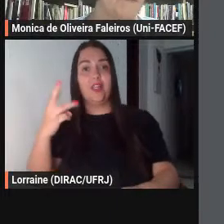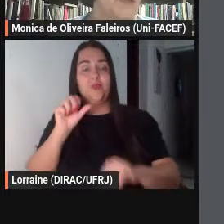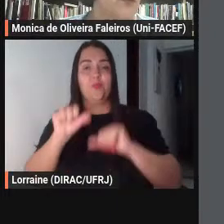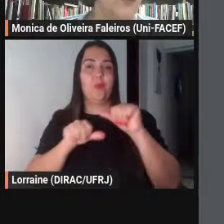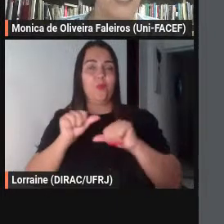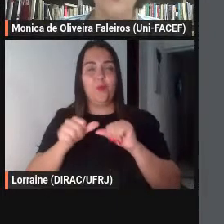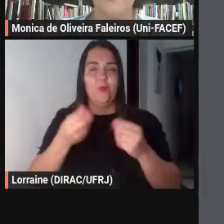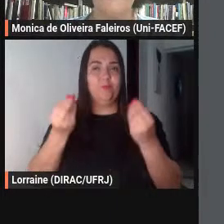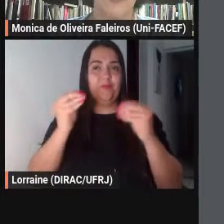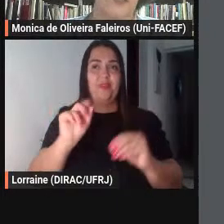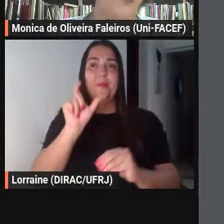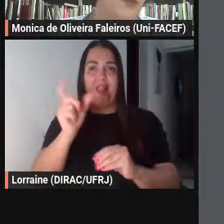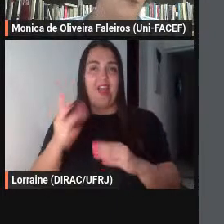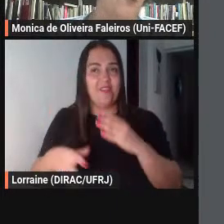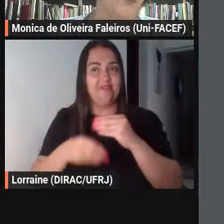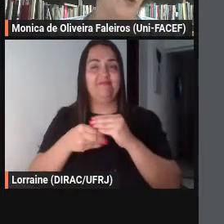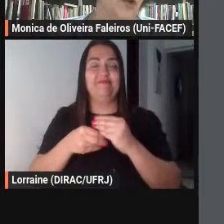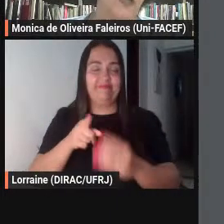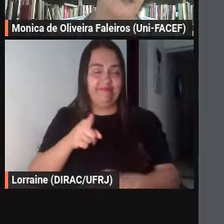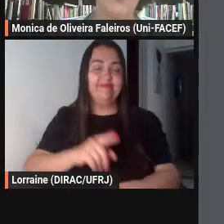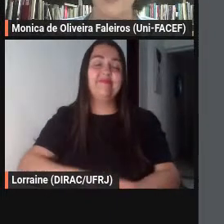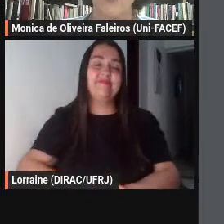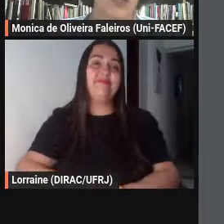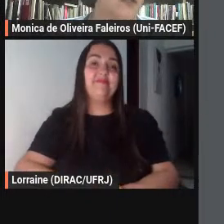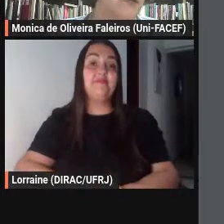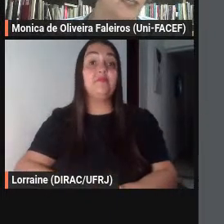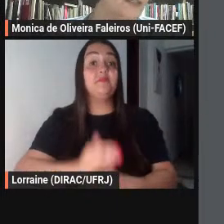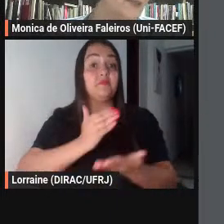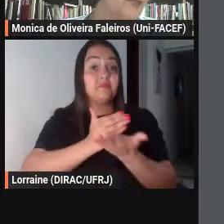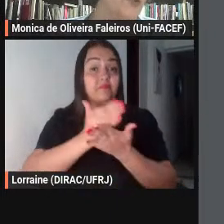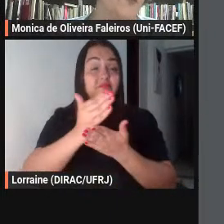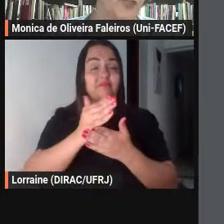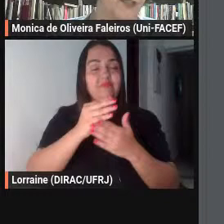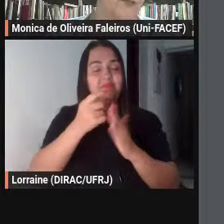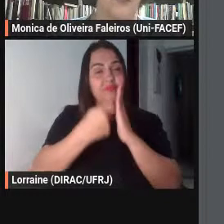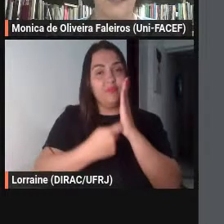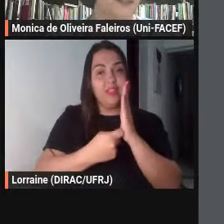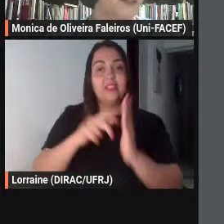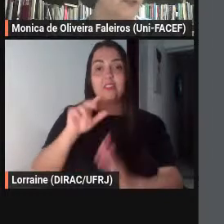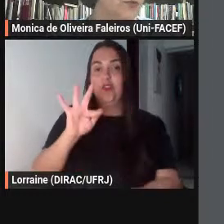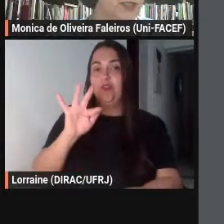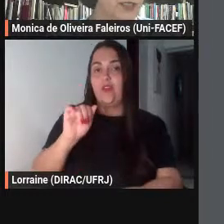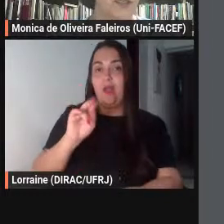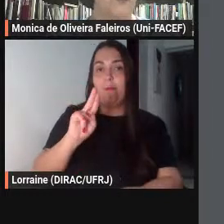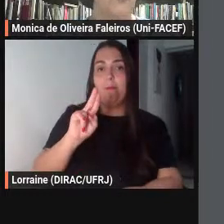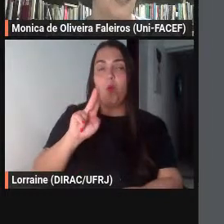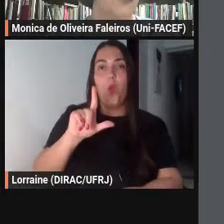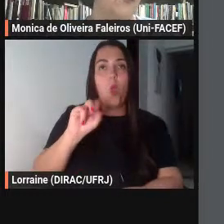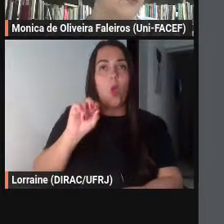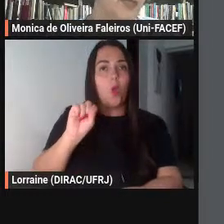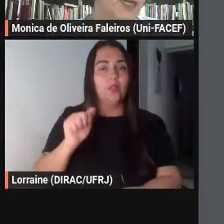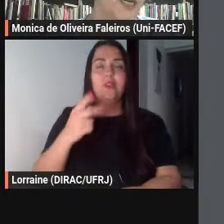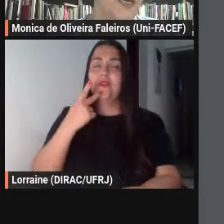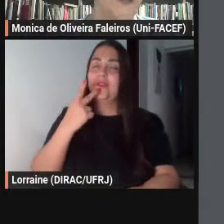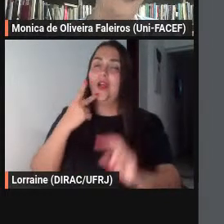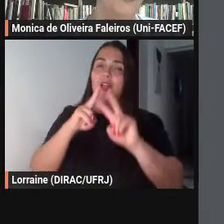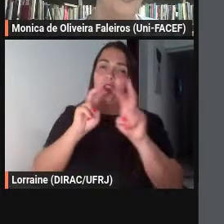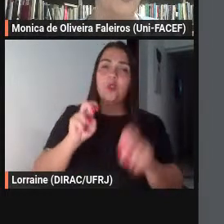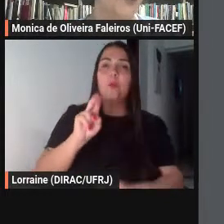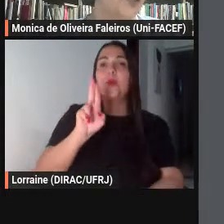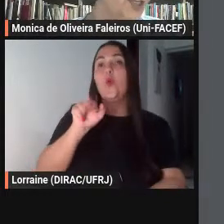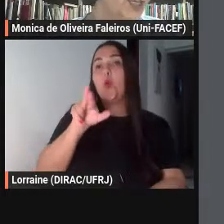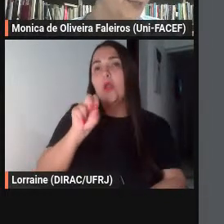o trecho inicial da fábula fabulosa dialoga com o nascimento de Vênus castração de uranos água do mar